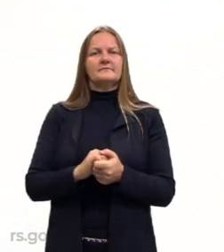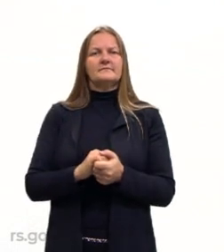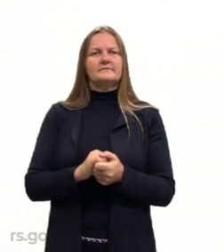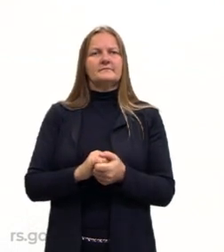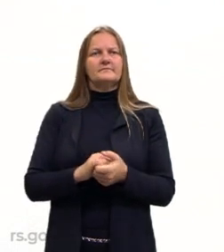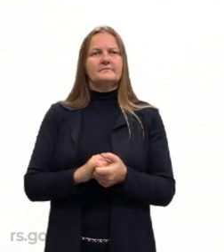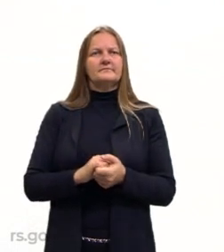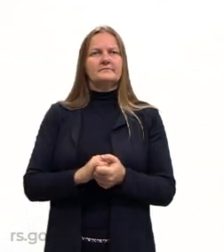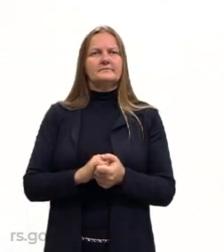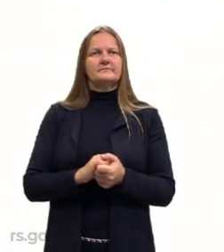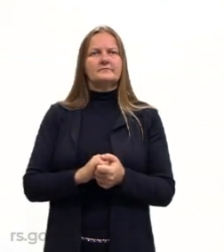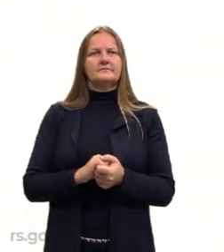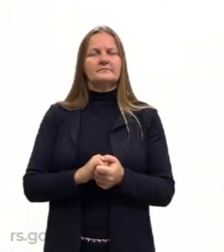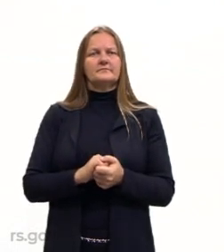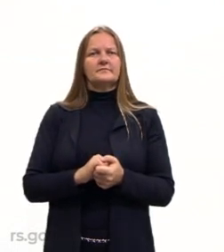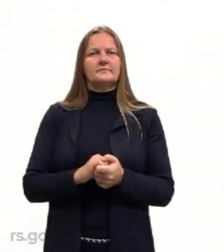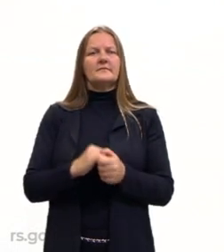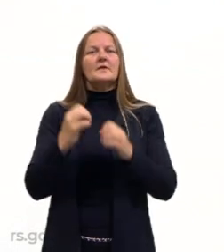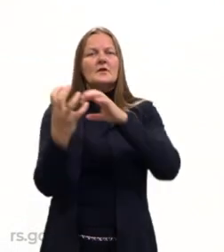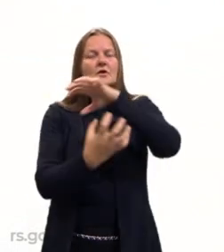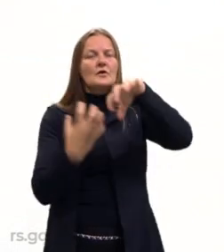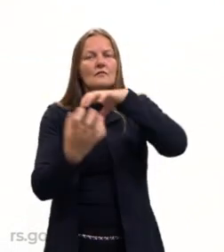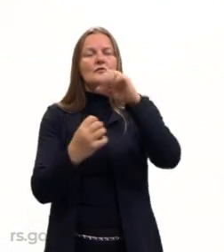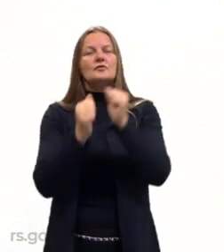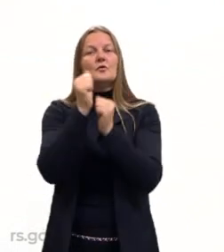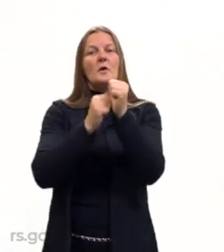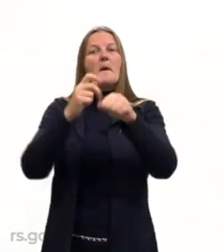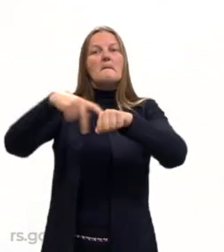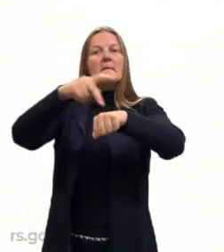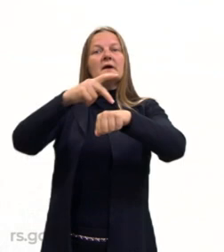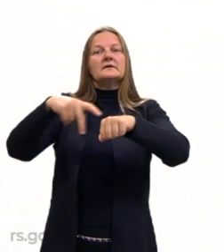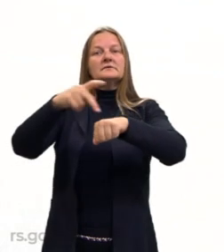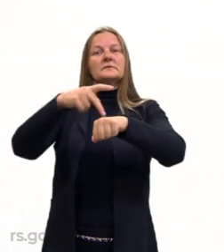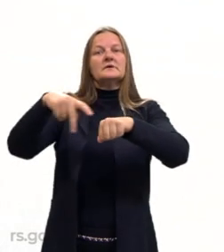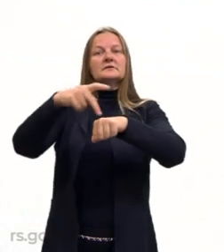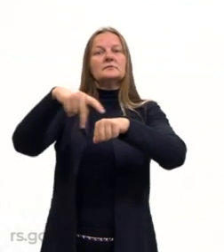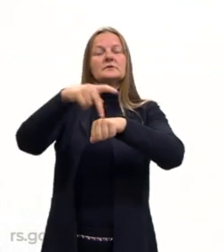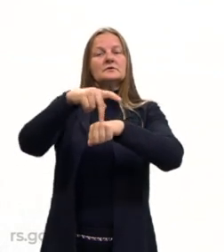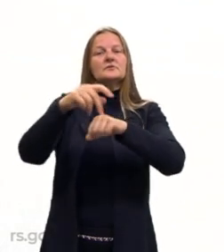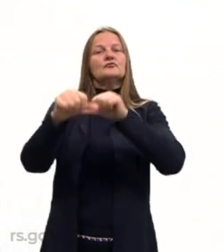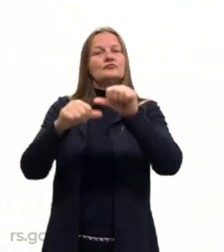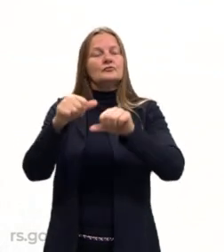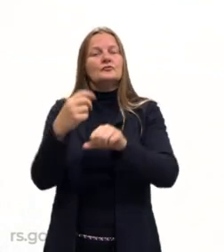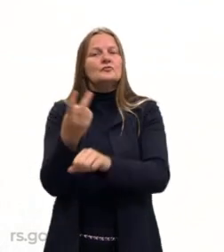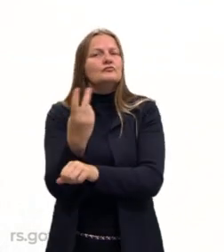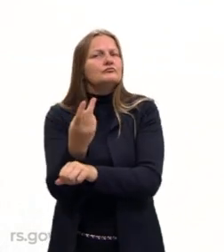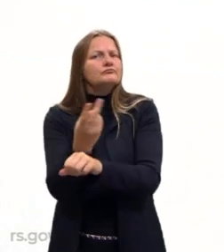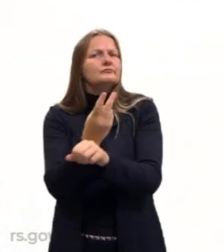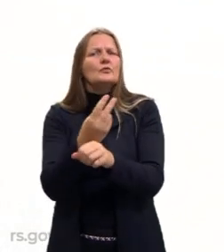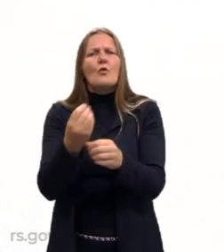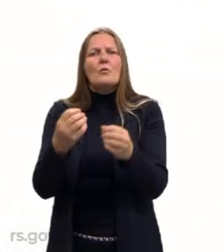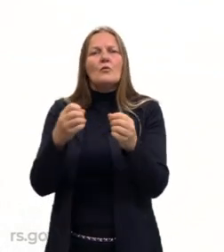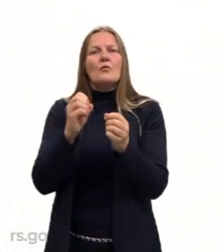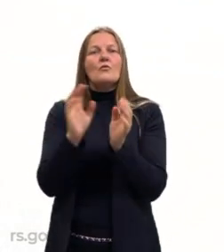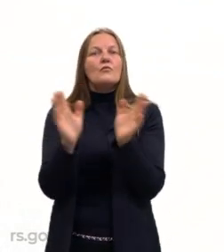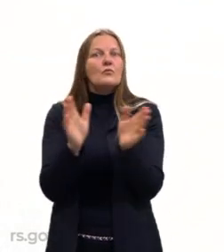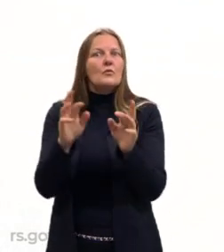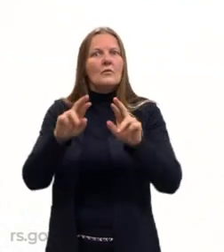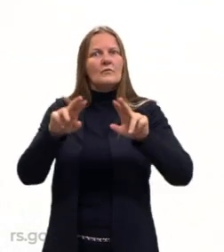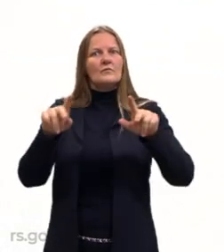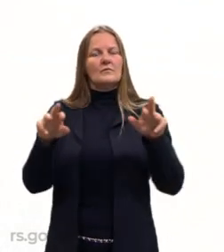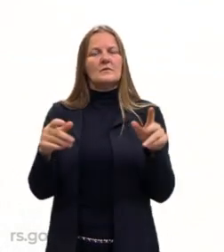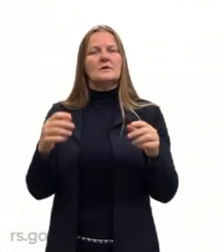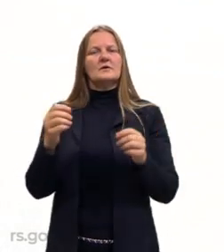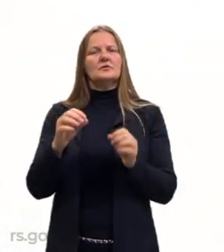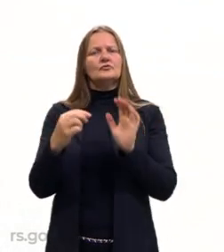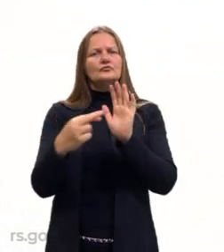essa revolução industrial pra outros países, né? Nós vamos buscar outras alternativas, tá? E ela